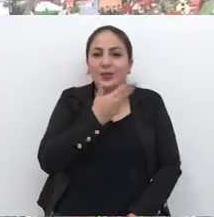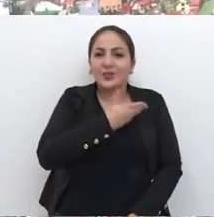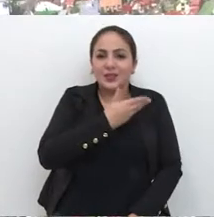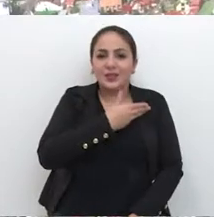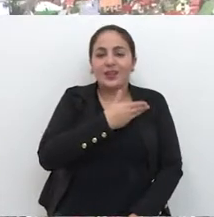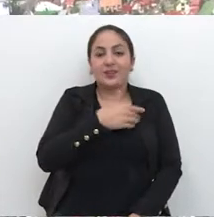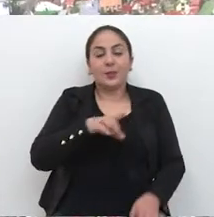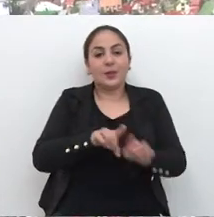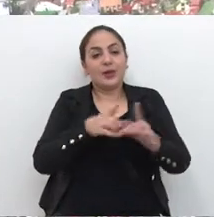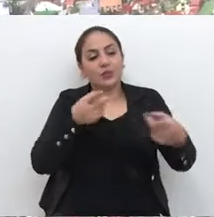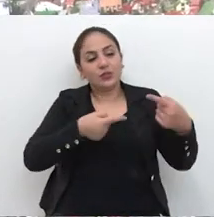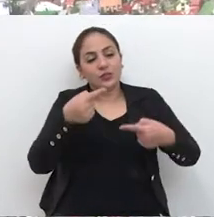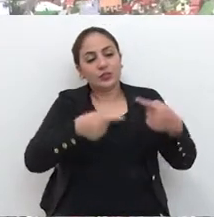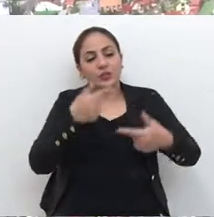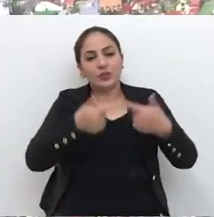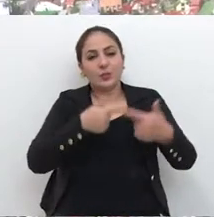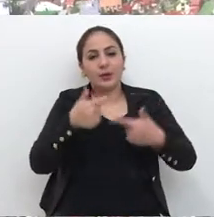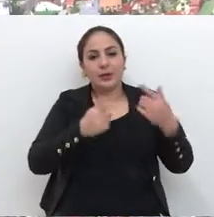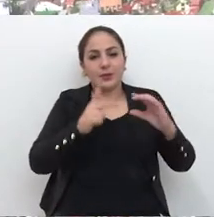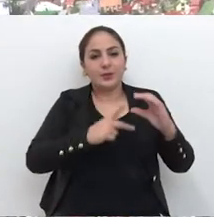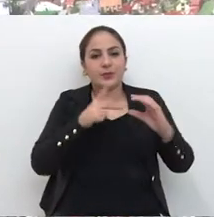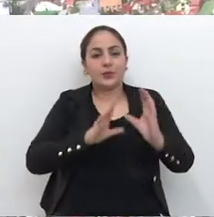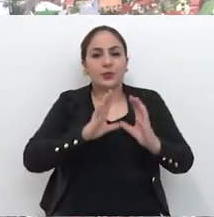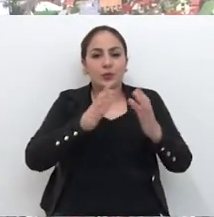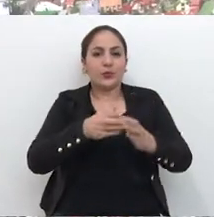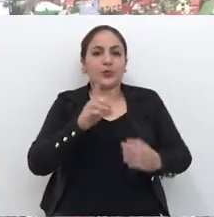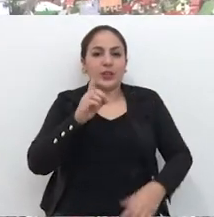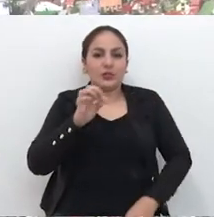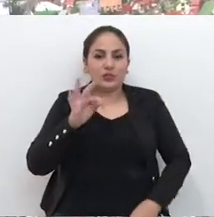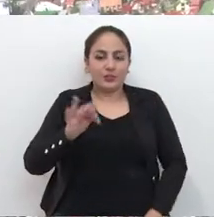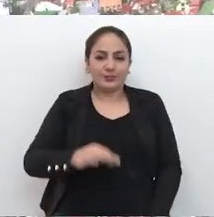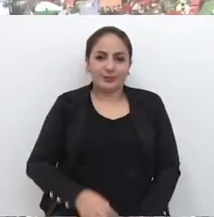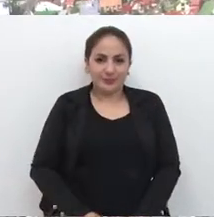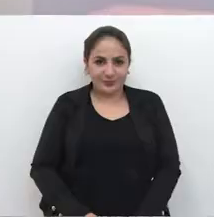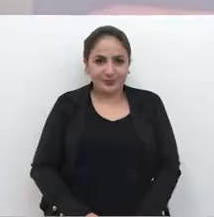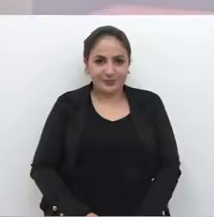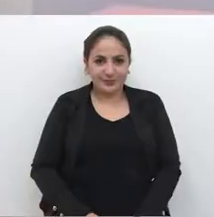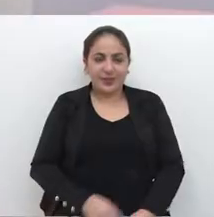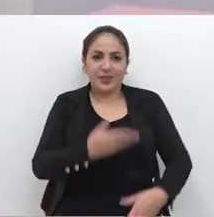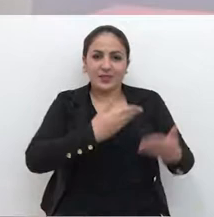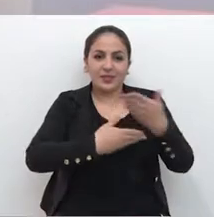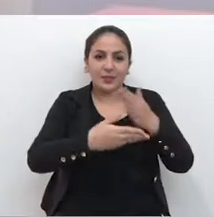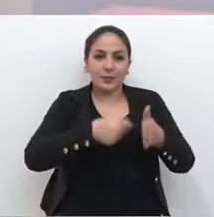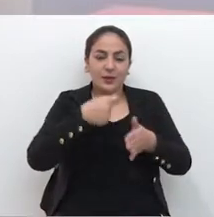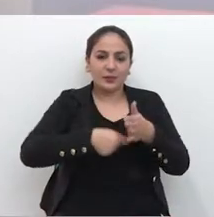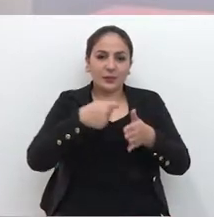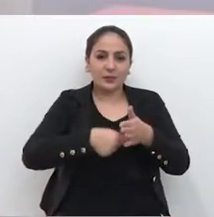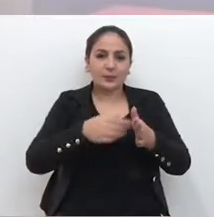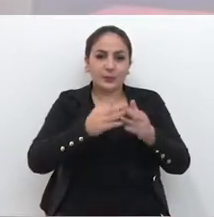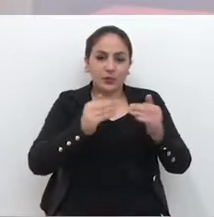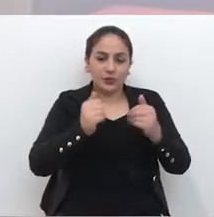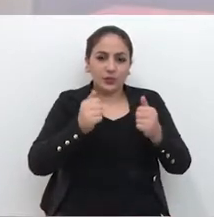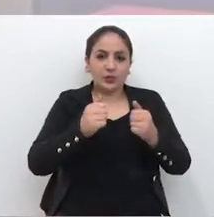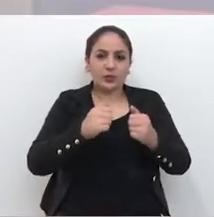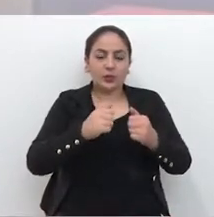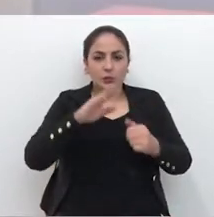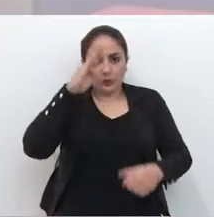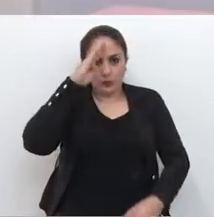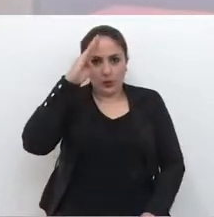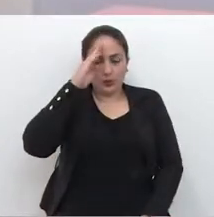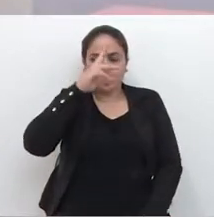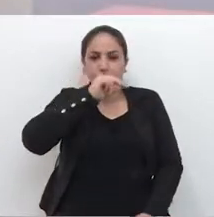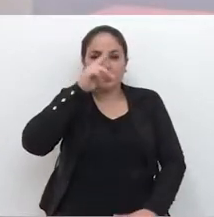estavam, mas também debateram um pouquinho do trabalho da Câmara de Vereadores com o grupo lá do DAT, do bairro Vera Cruz. Atendendo a uma reivindicação dos